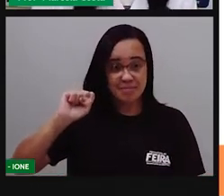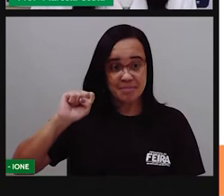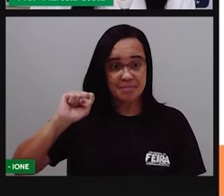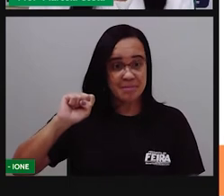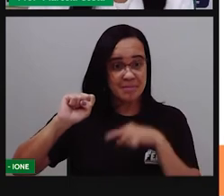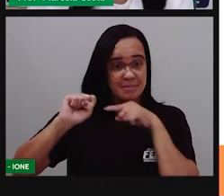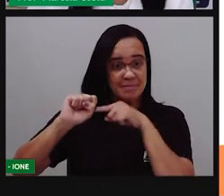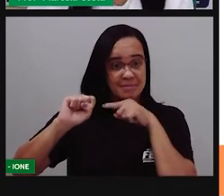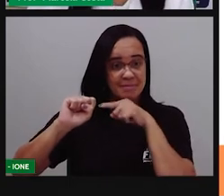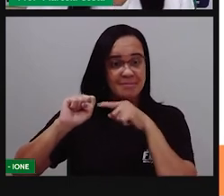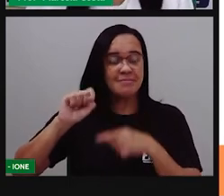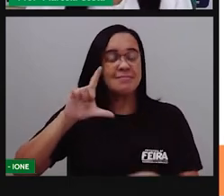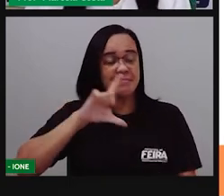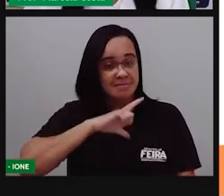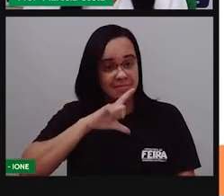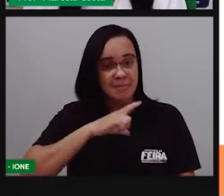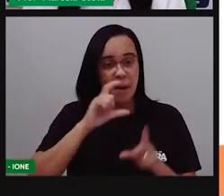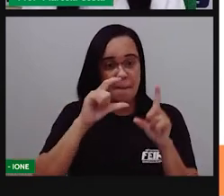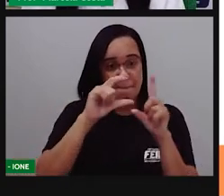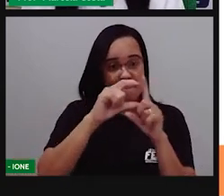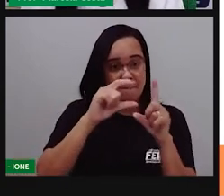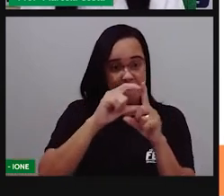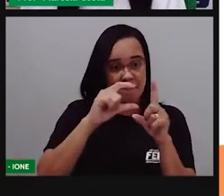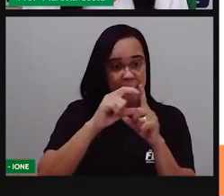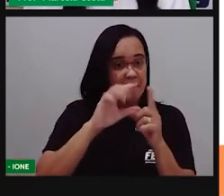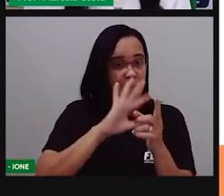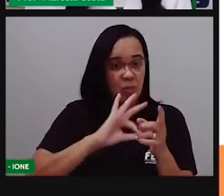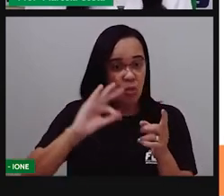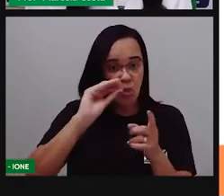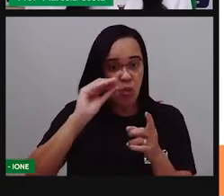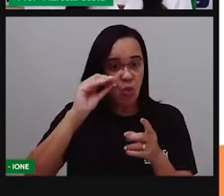Olha, ele tá na palavra. Sabiá.